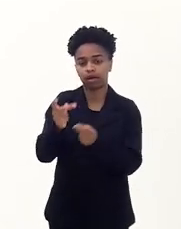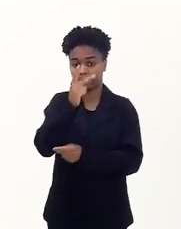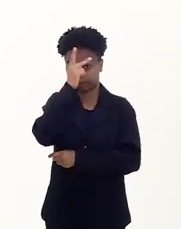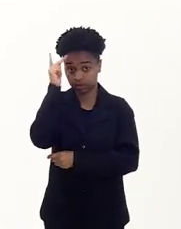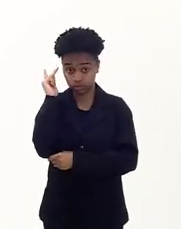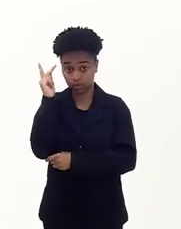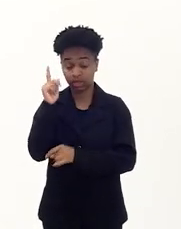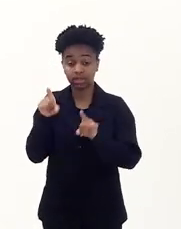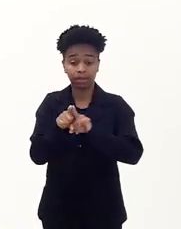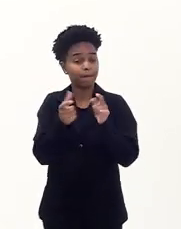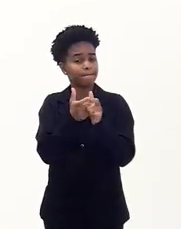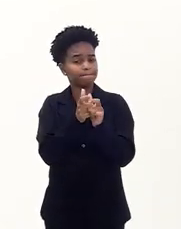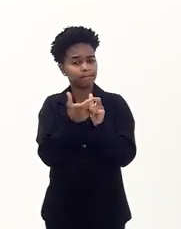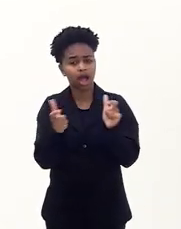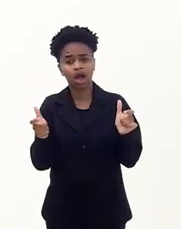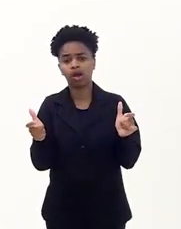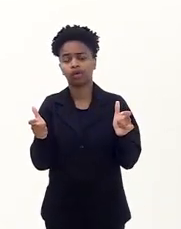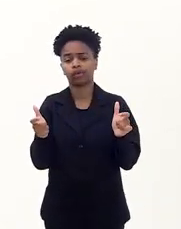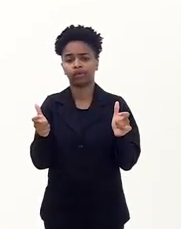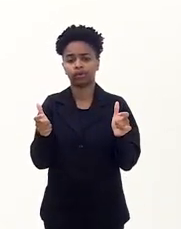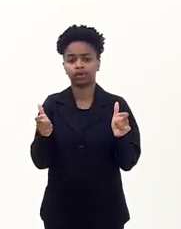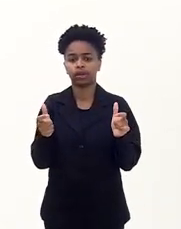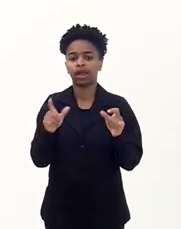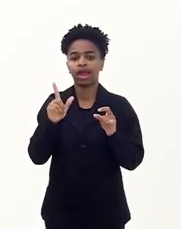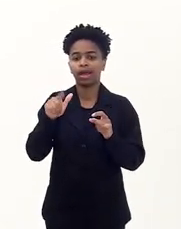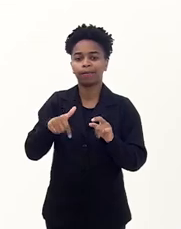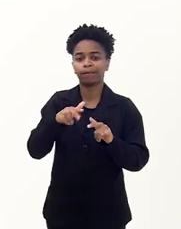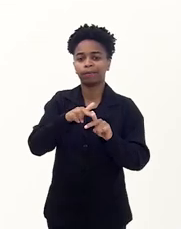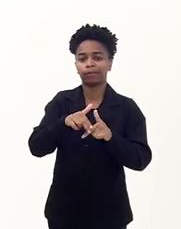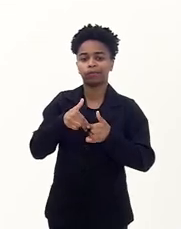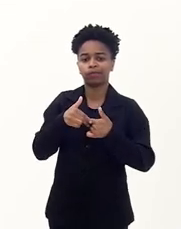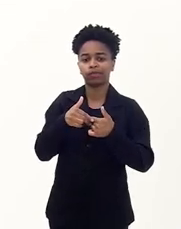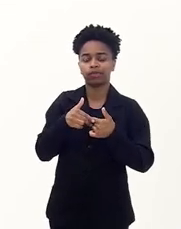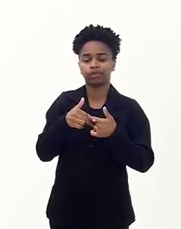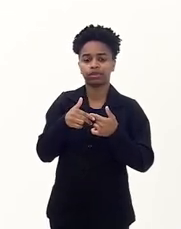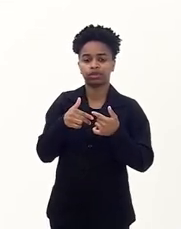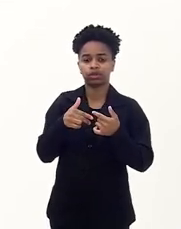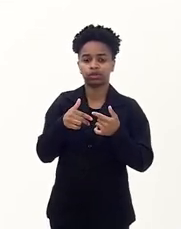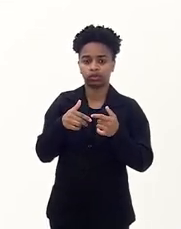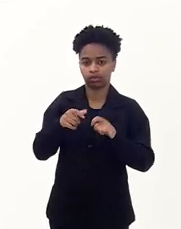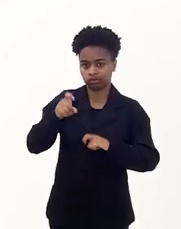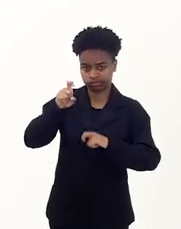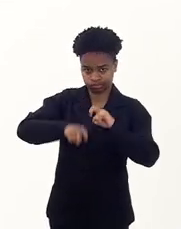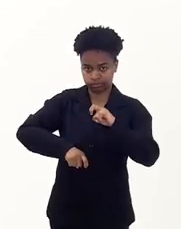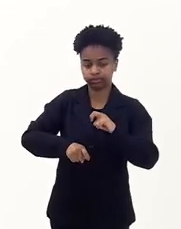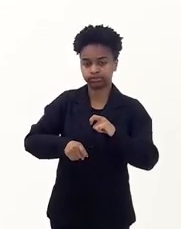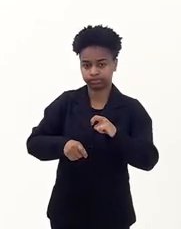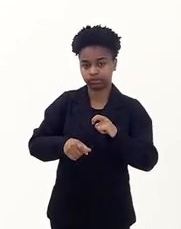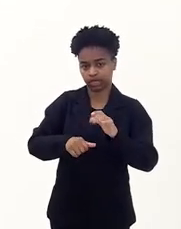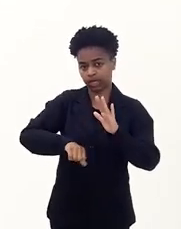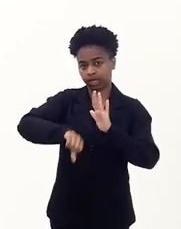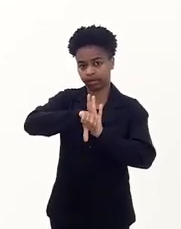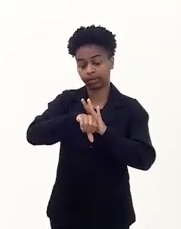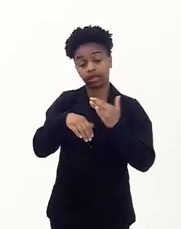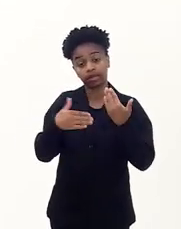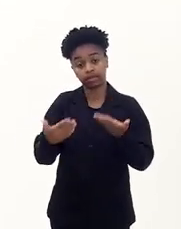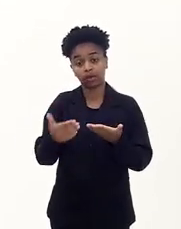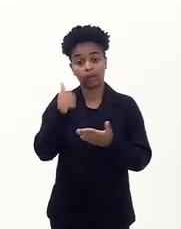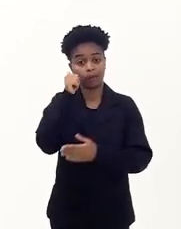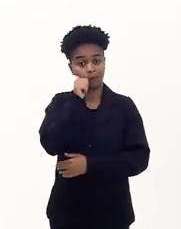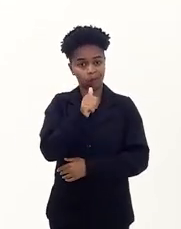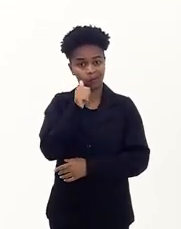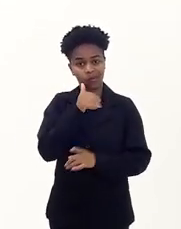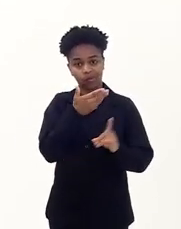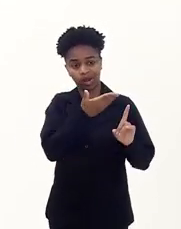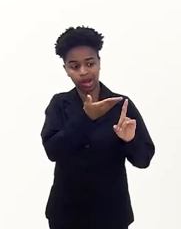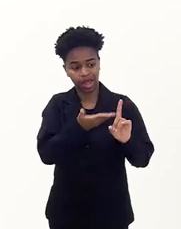também, em sua maioria, é advindo do tráfico do crime sexual. Então, as